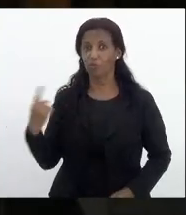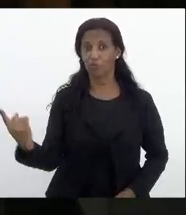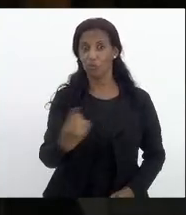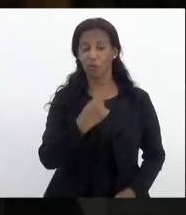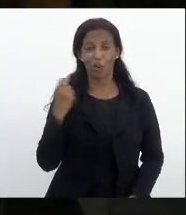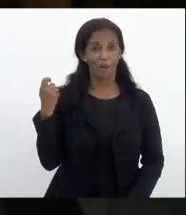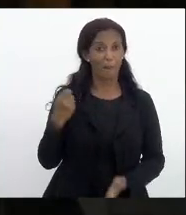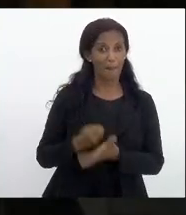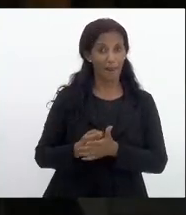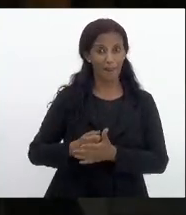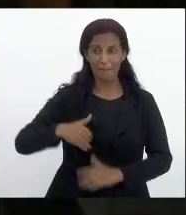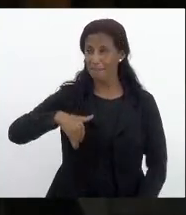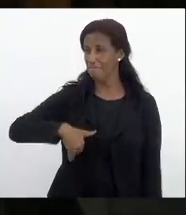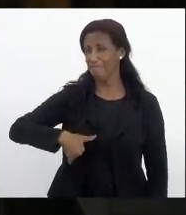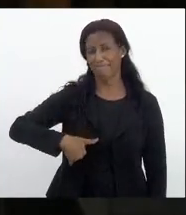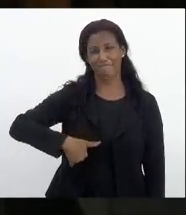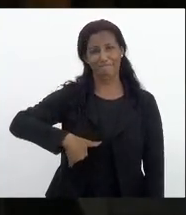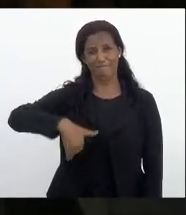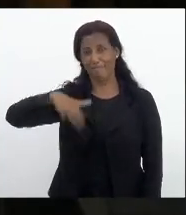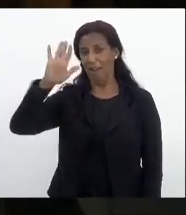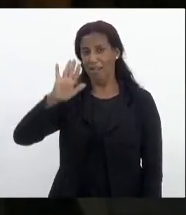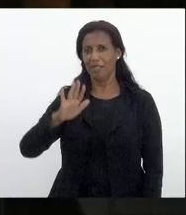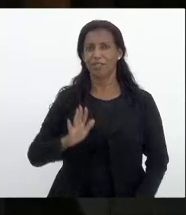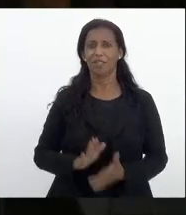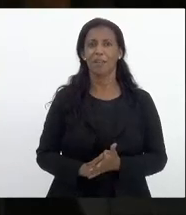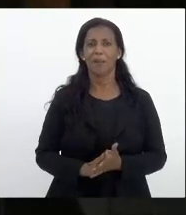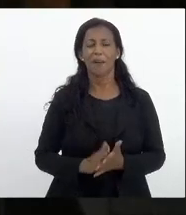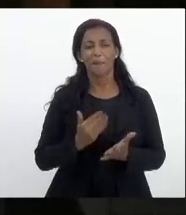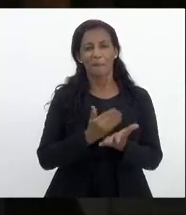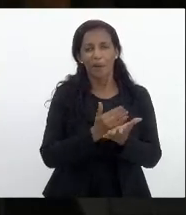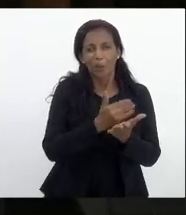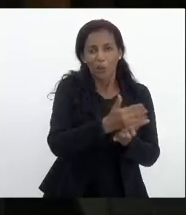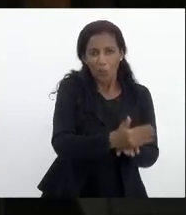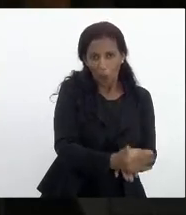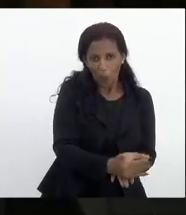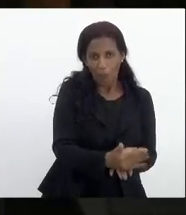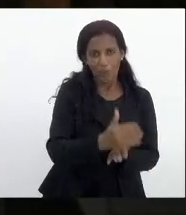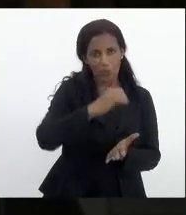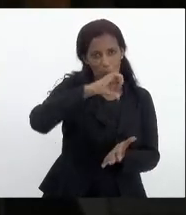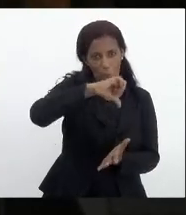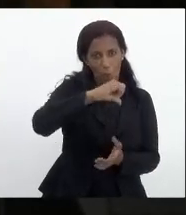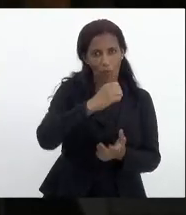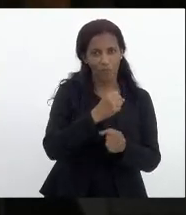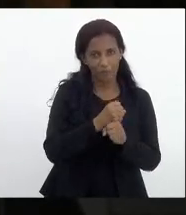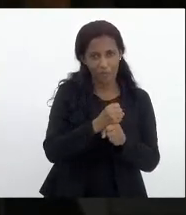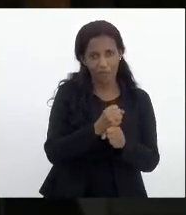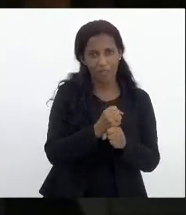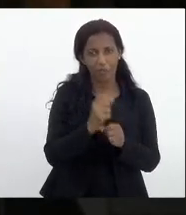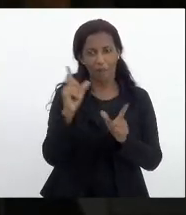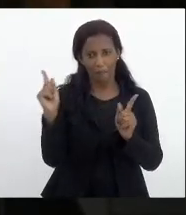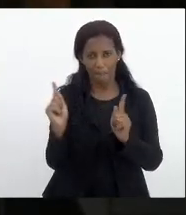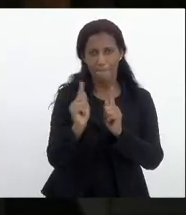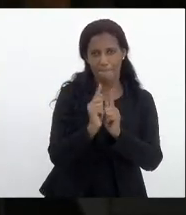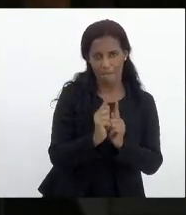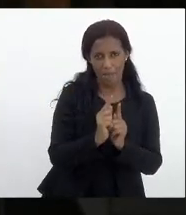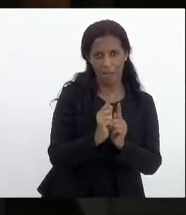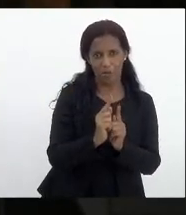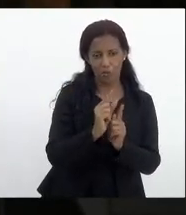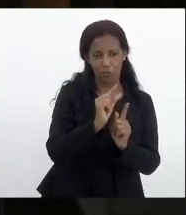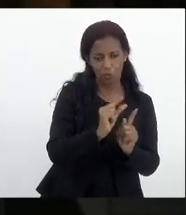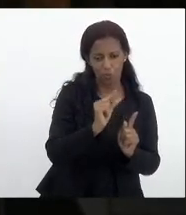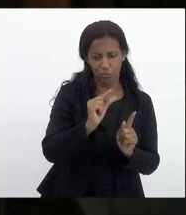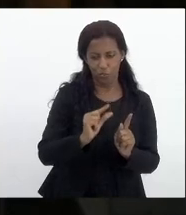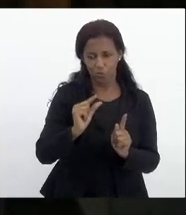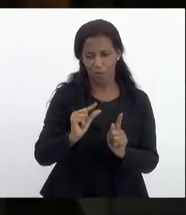pagar muito mais mas nos primeiros anos nos primeiros nove anos vamos gastar menos para depois